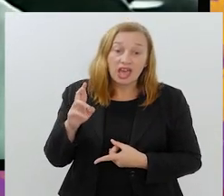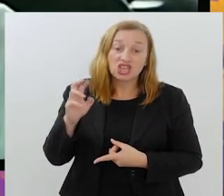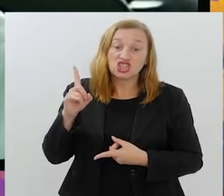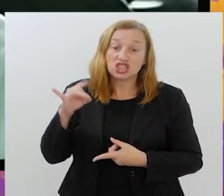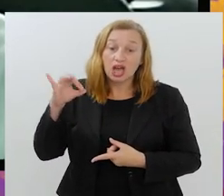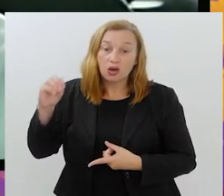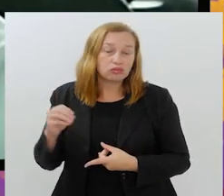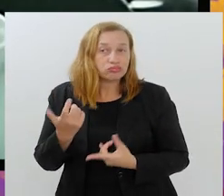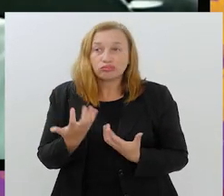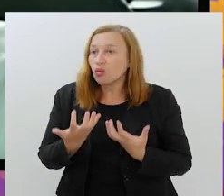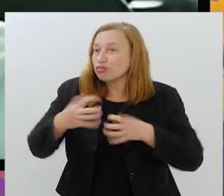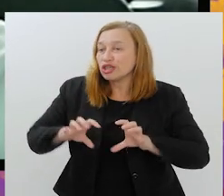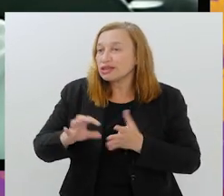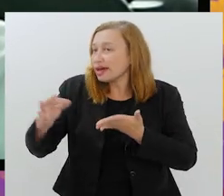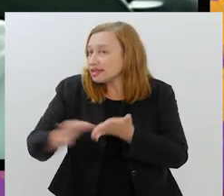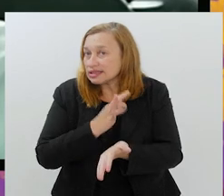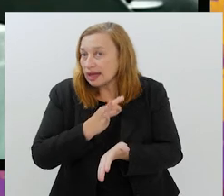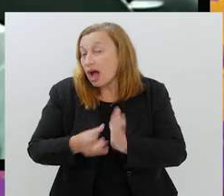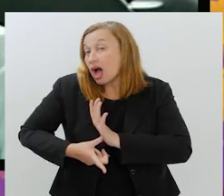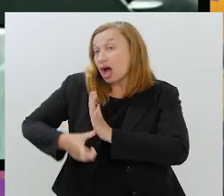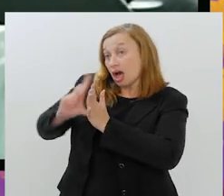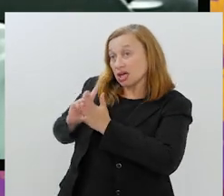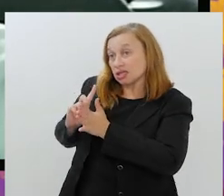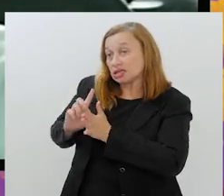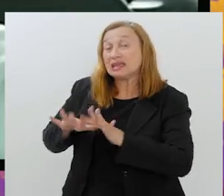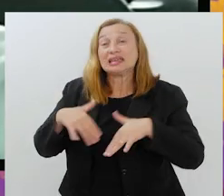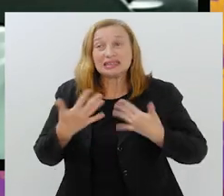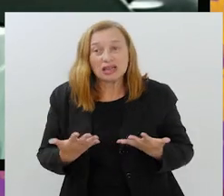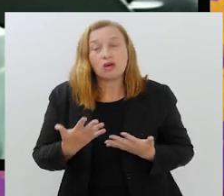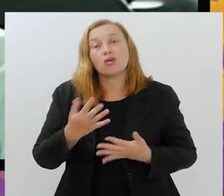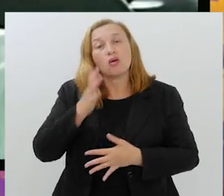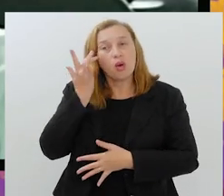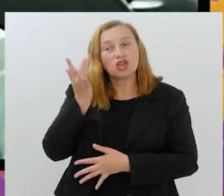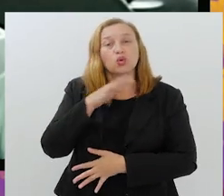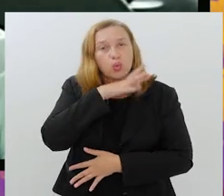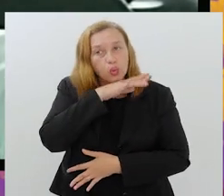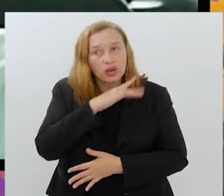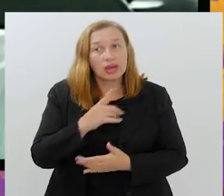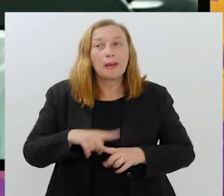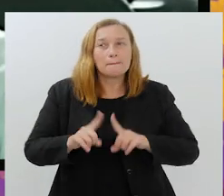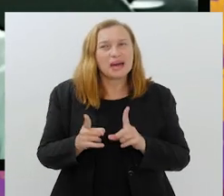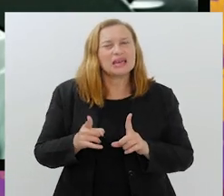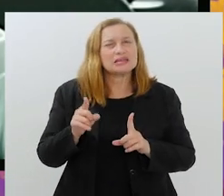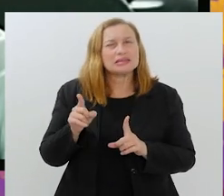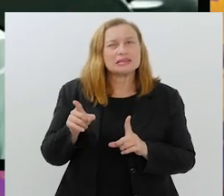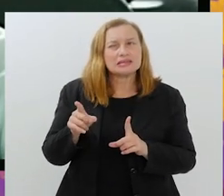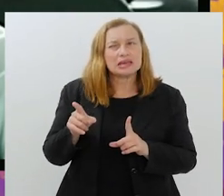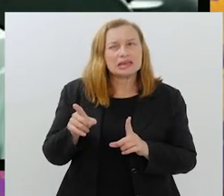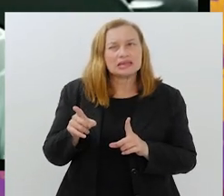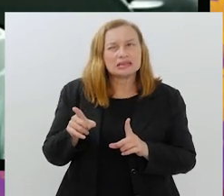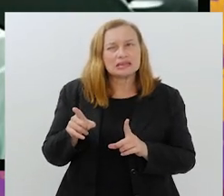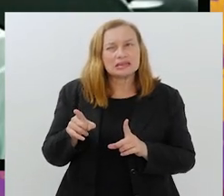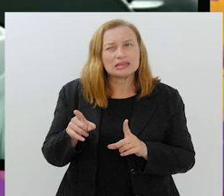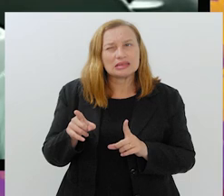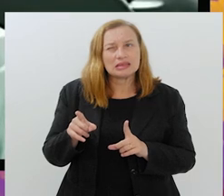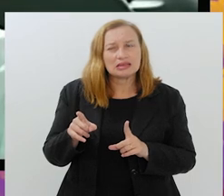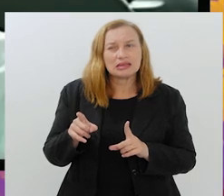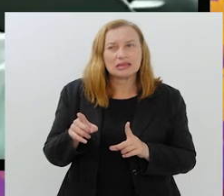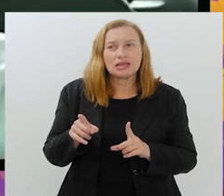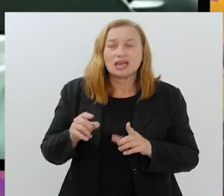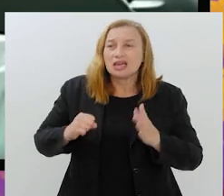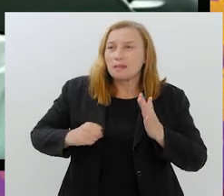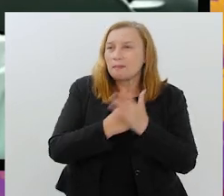assinar a oficialização dessa documentação. Então, essa centralização é muito ruim. Mas eu acho que esse aspecto em si